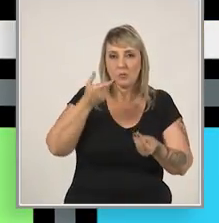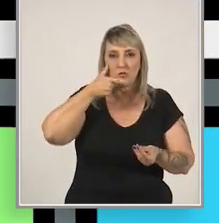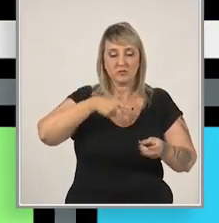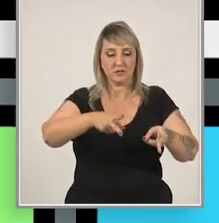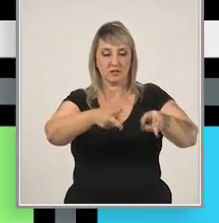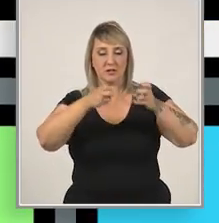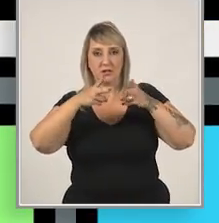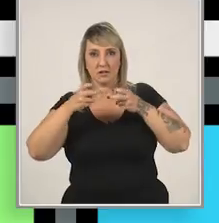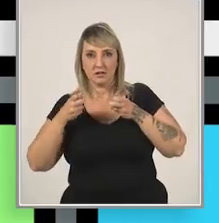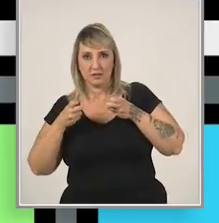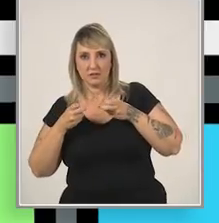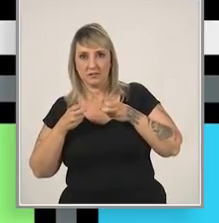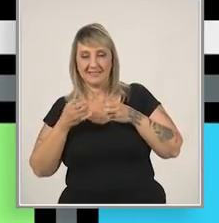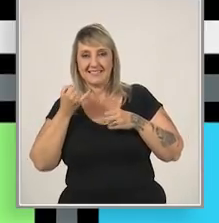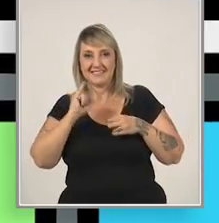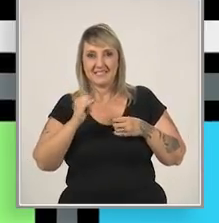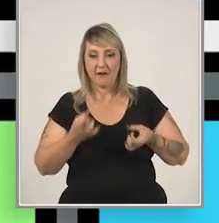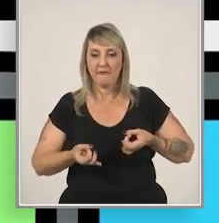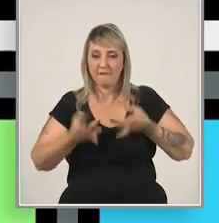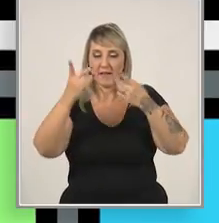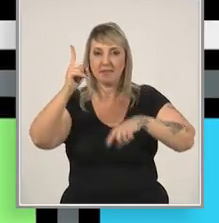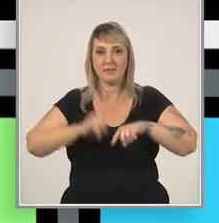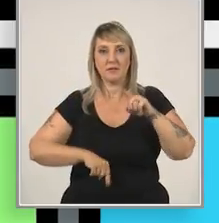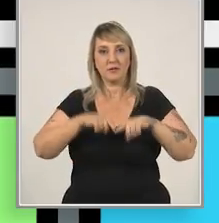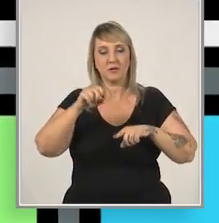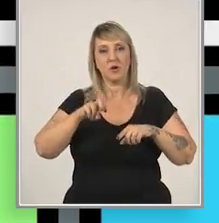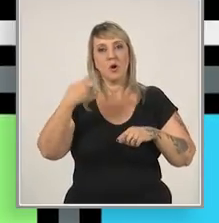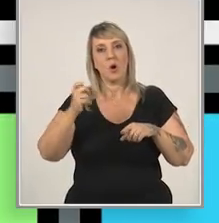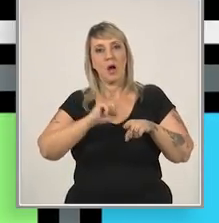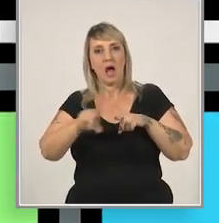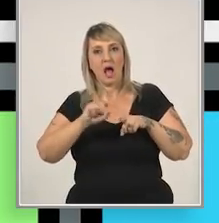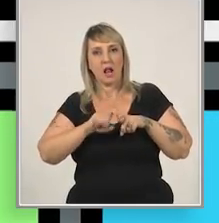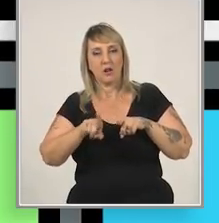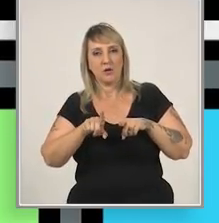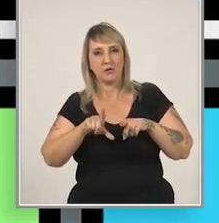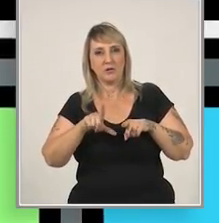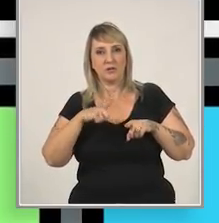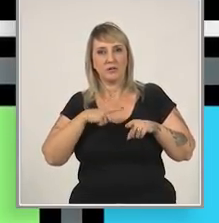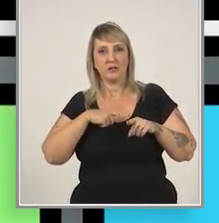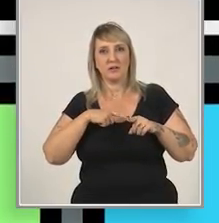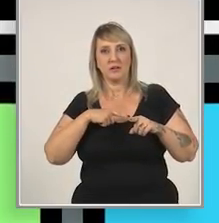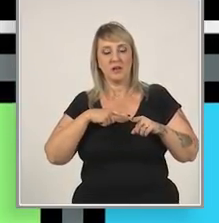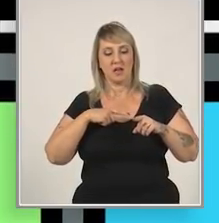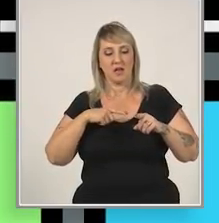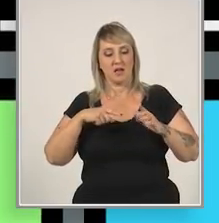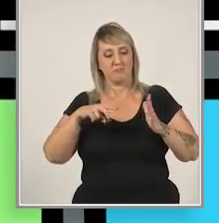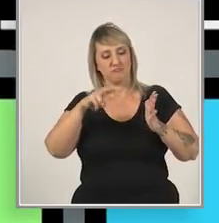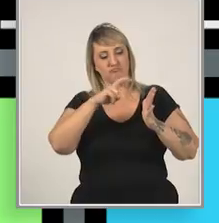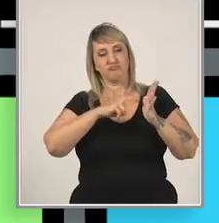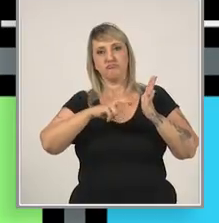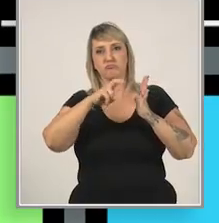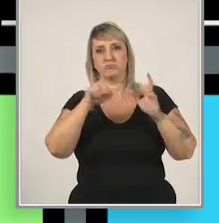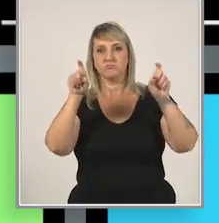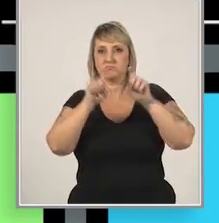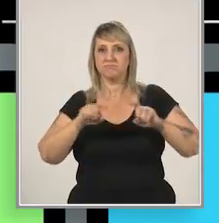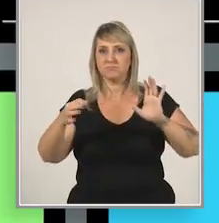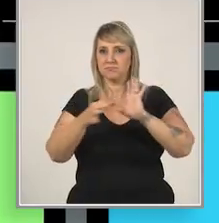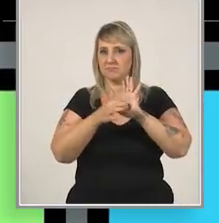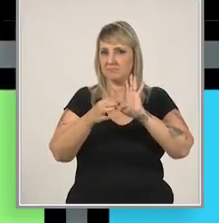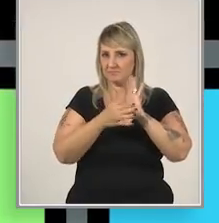como vai faturar, as fontes, se vai vender produtos, alugar, oferecer download de aplicativo, etc.